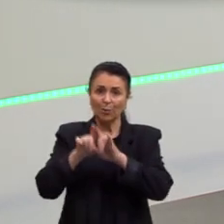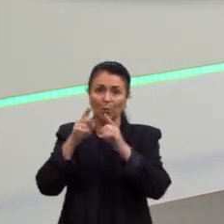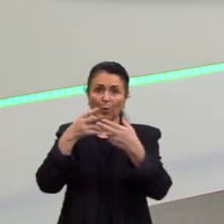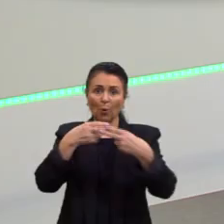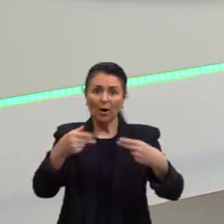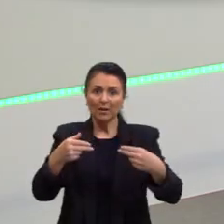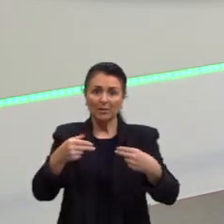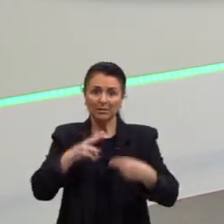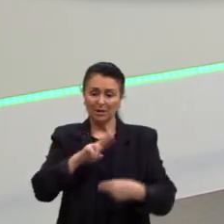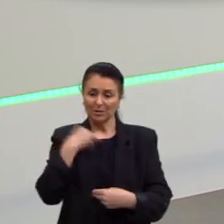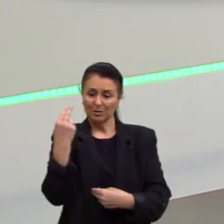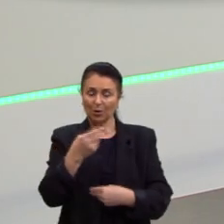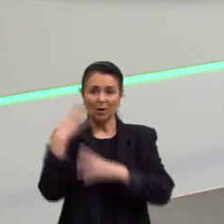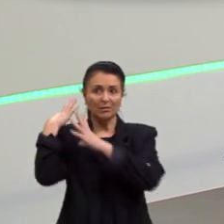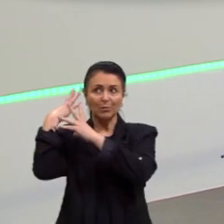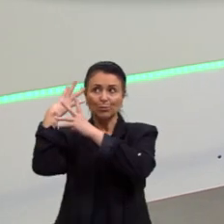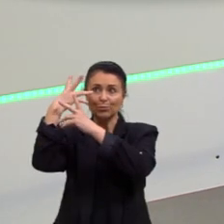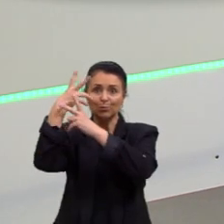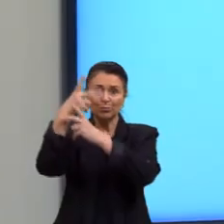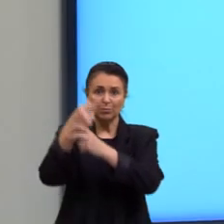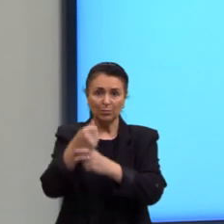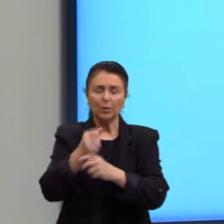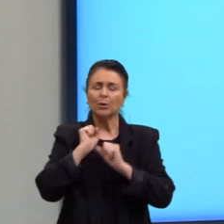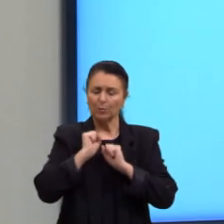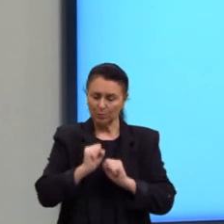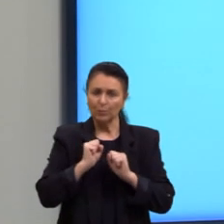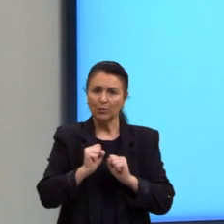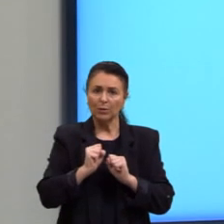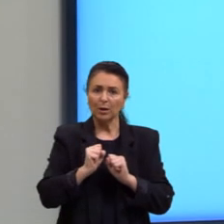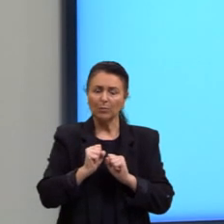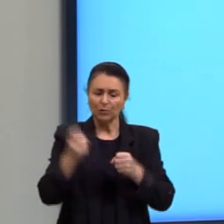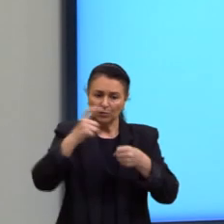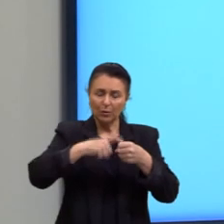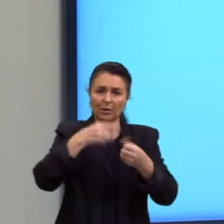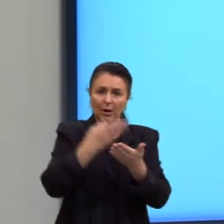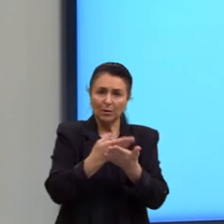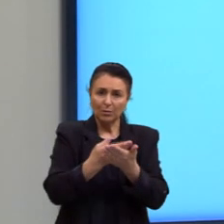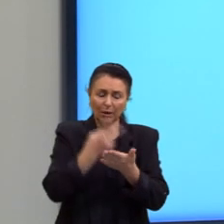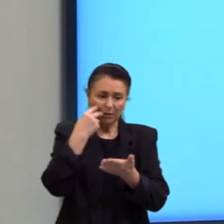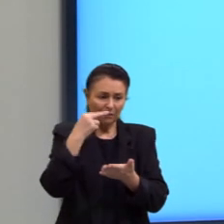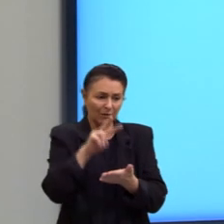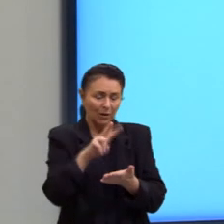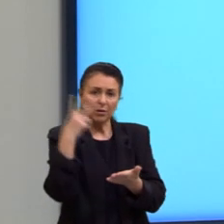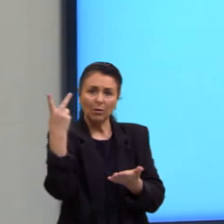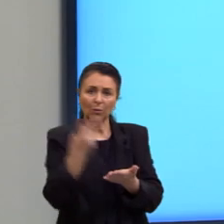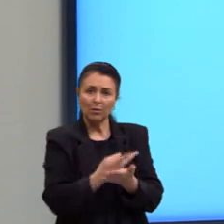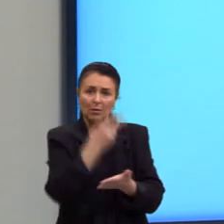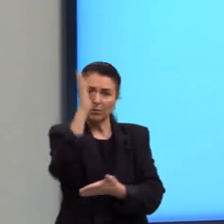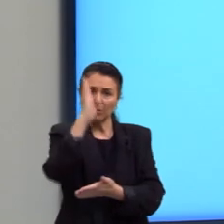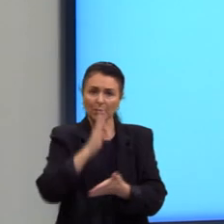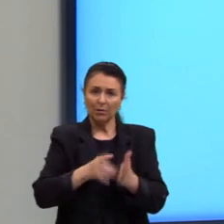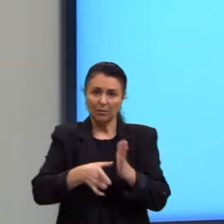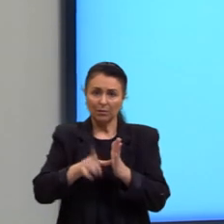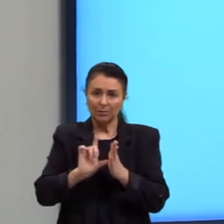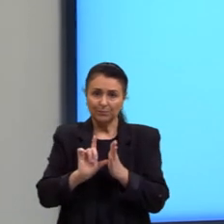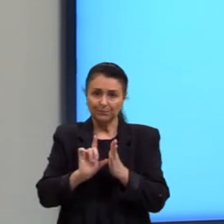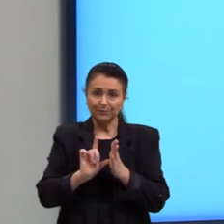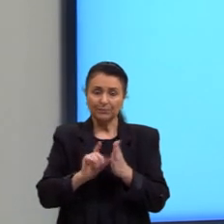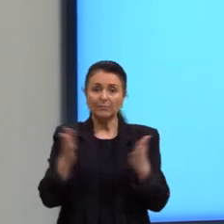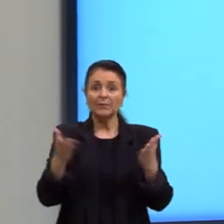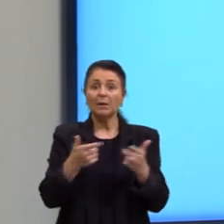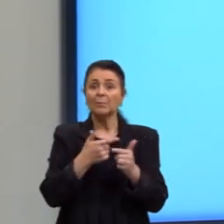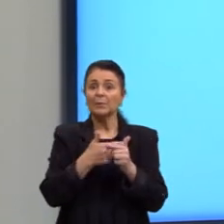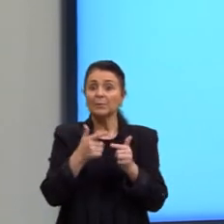lá a nosso alcance de possibilidade. Então, segundo período, lançou problemática.